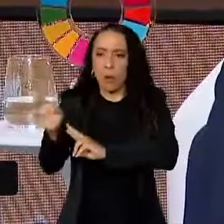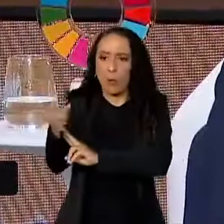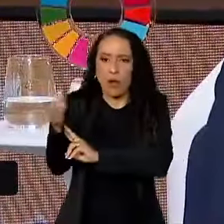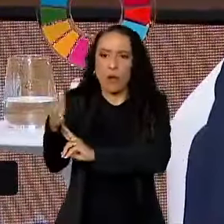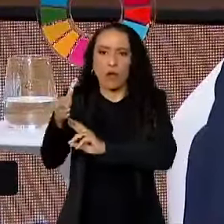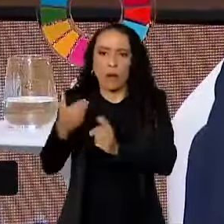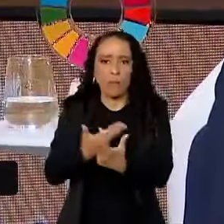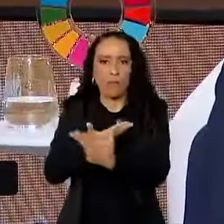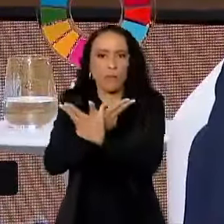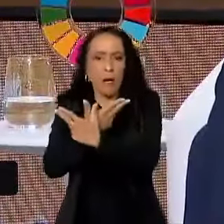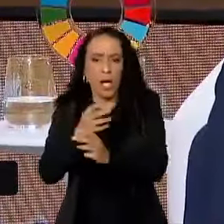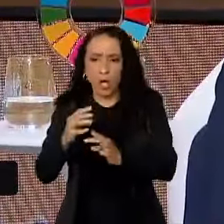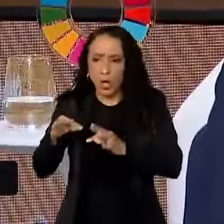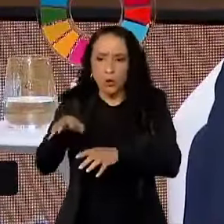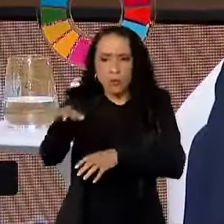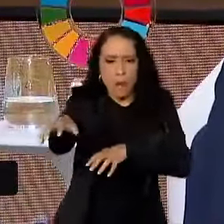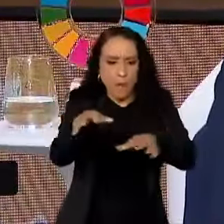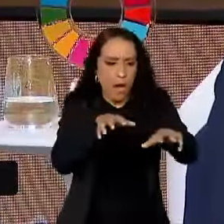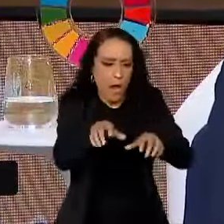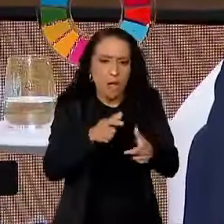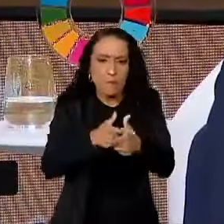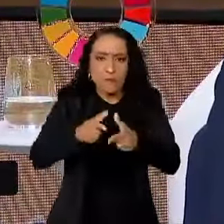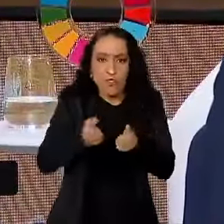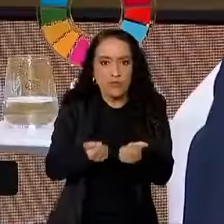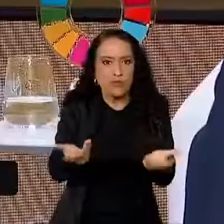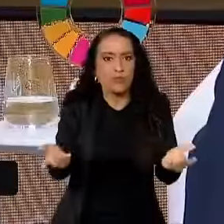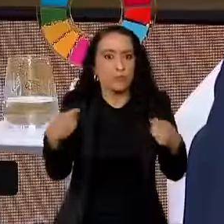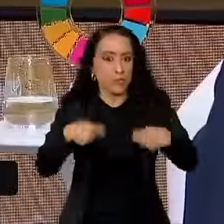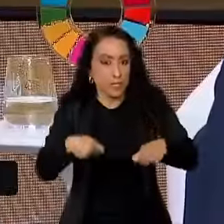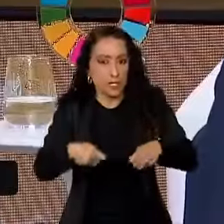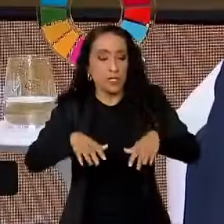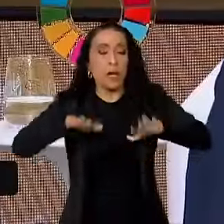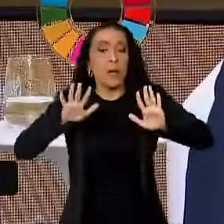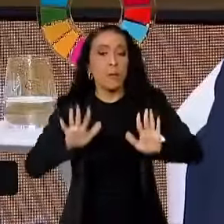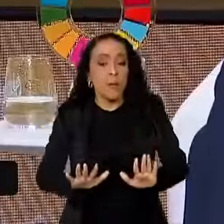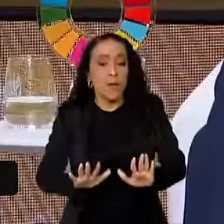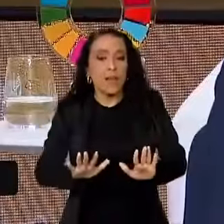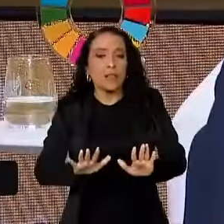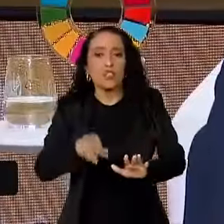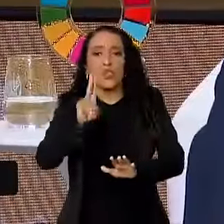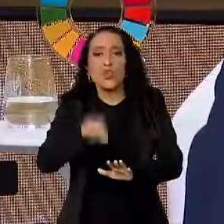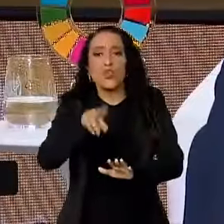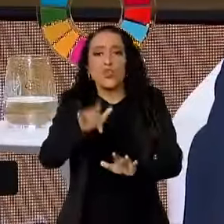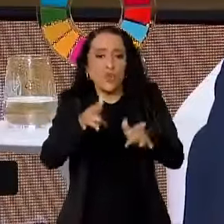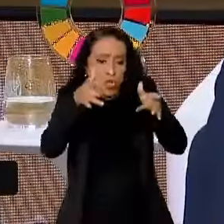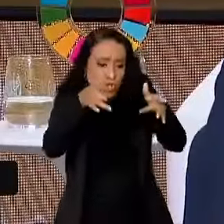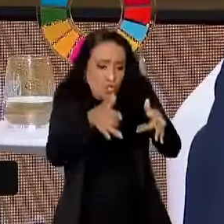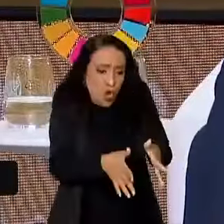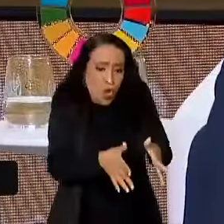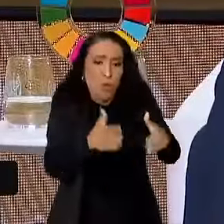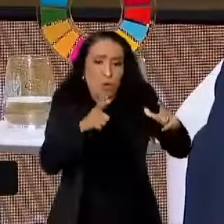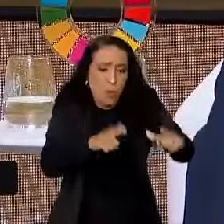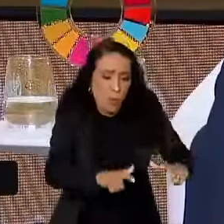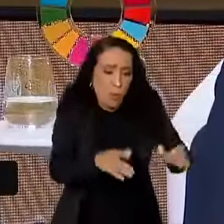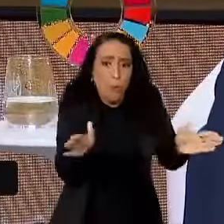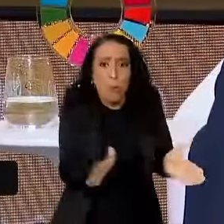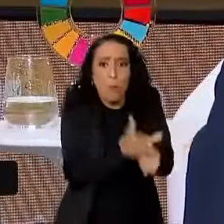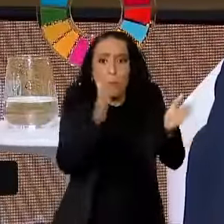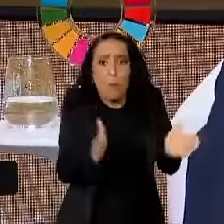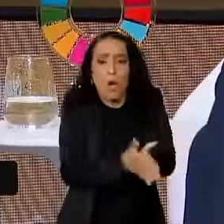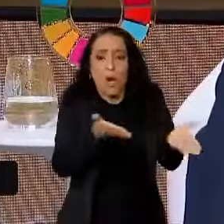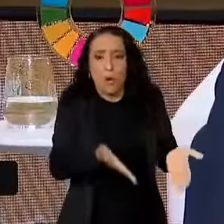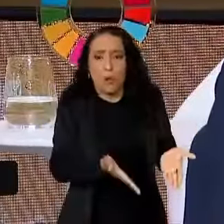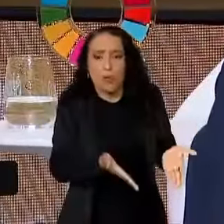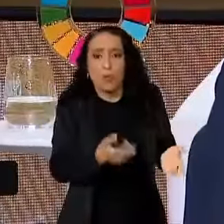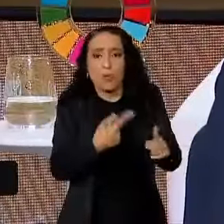forças armadas, tudo o que você tem que distribuir. Acontece que nunca sobra espaço para o pobre, porque o